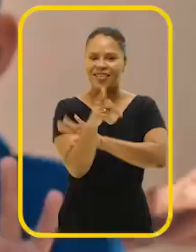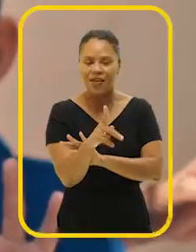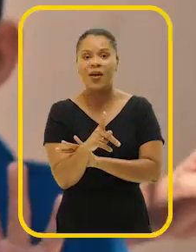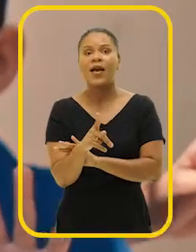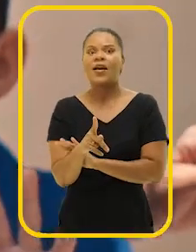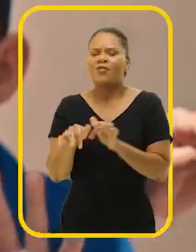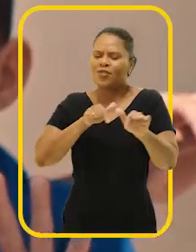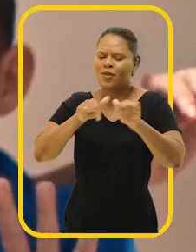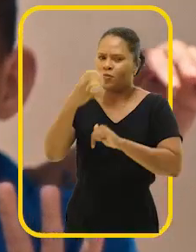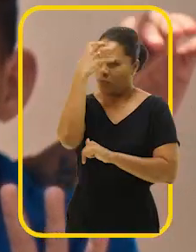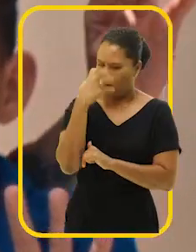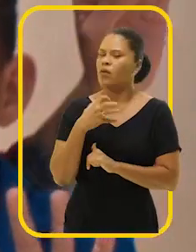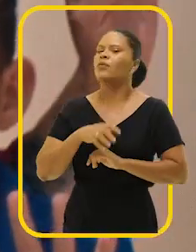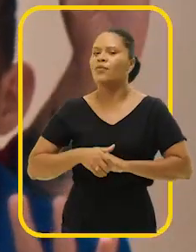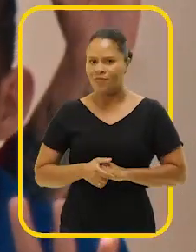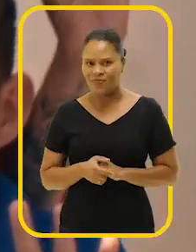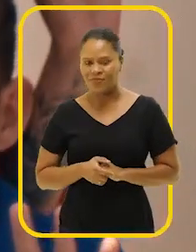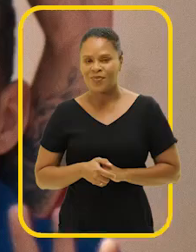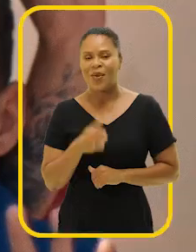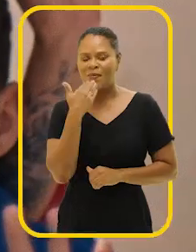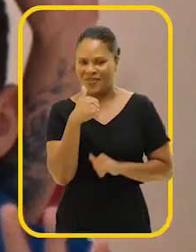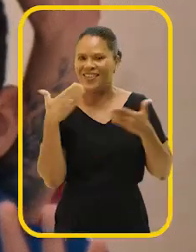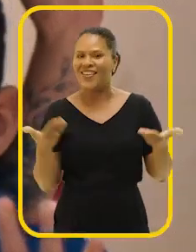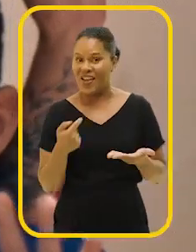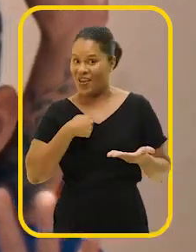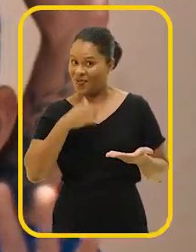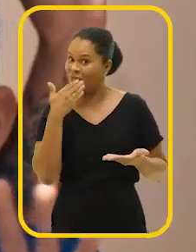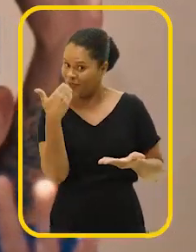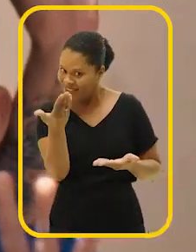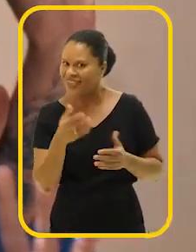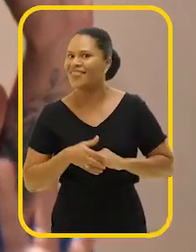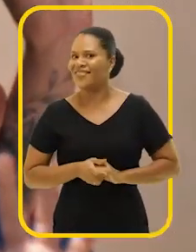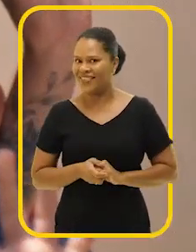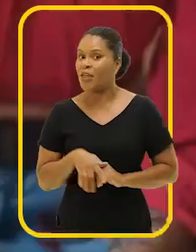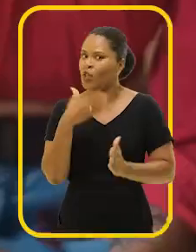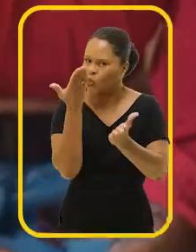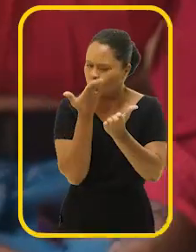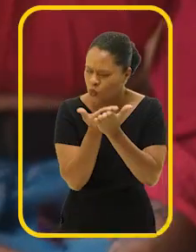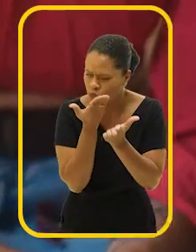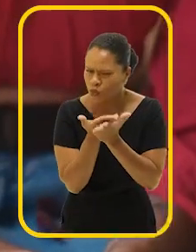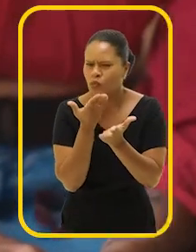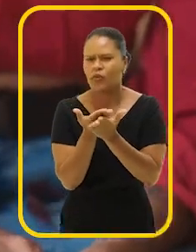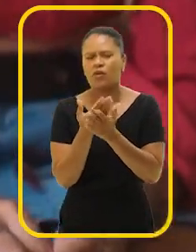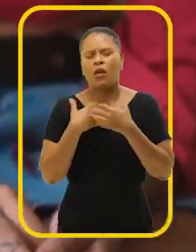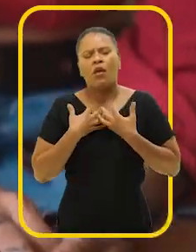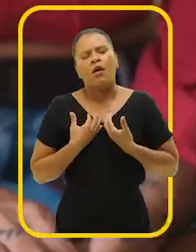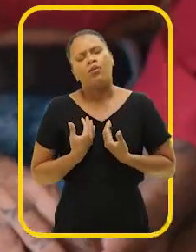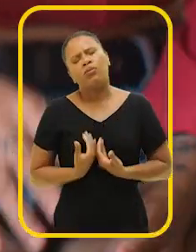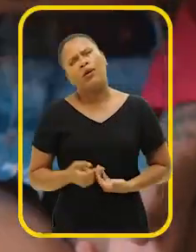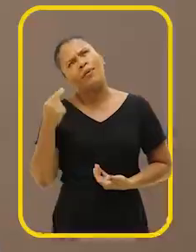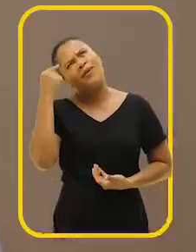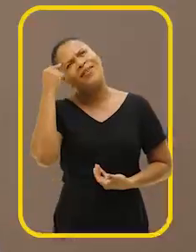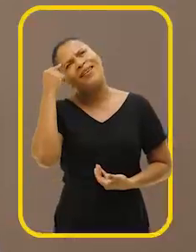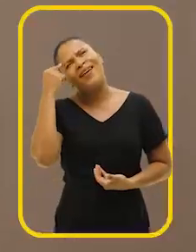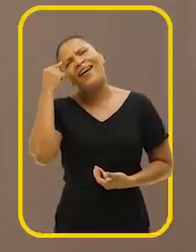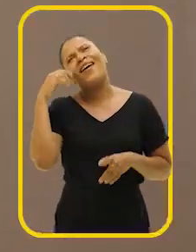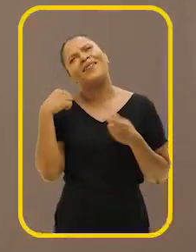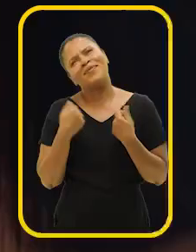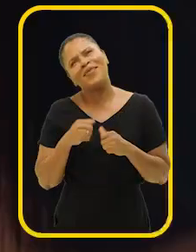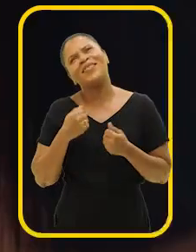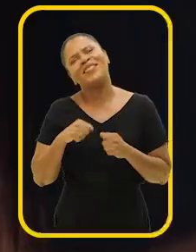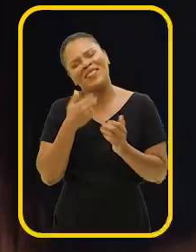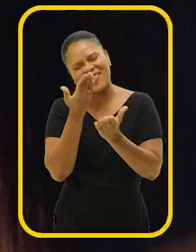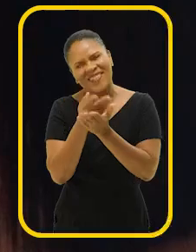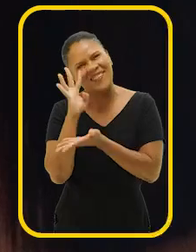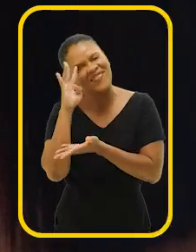trabalho muito sério. Eu vou te fazer um pedido agora. Eu vou te fazer um pedido. Isso tudo dá muito. Quando estiver cansado, tu pensa assim, eu preciso estudar pra poder realizar o